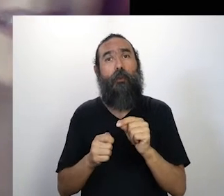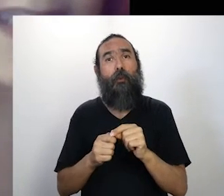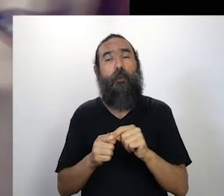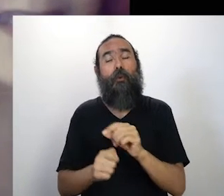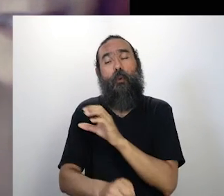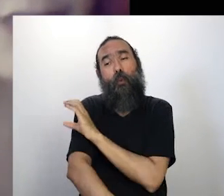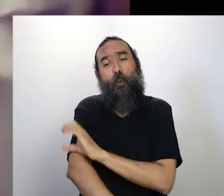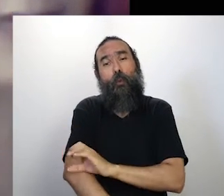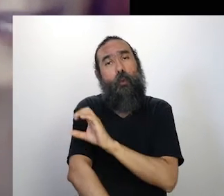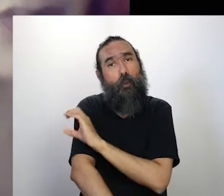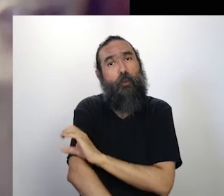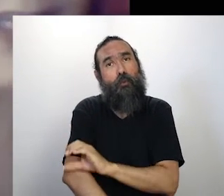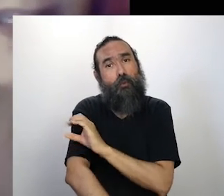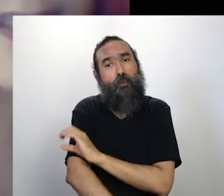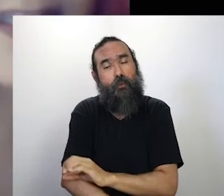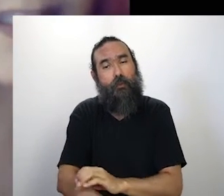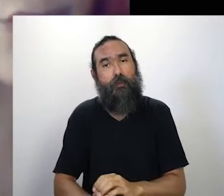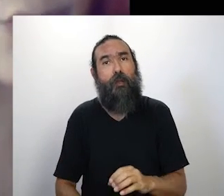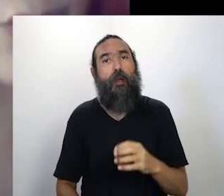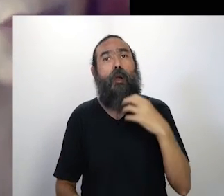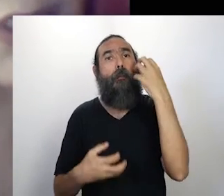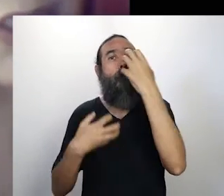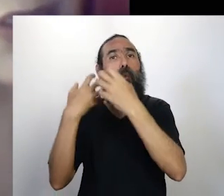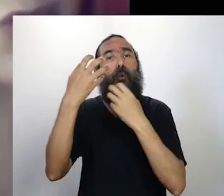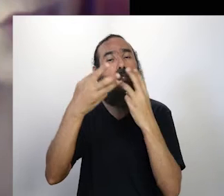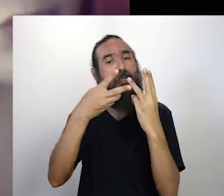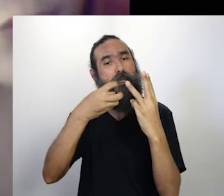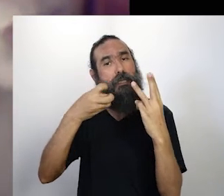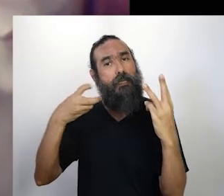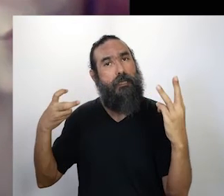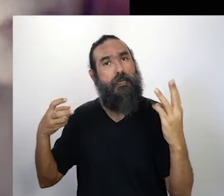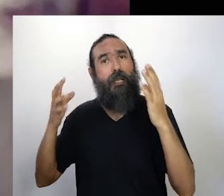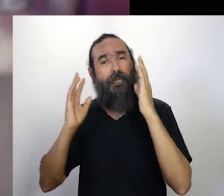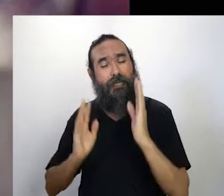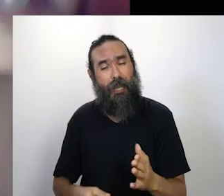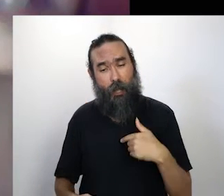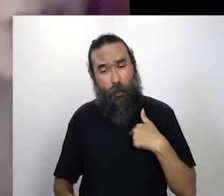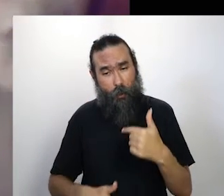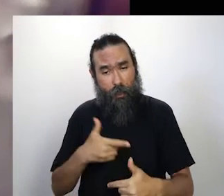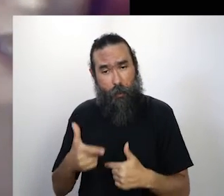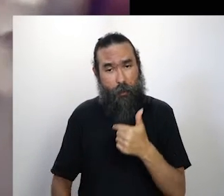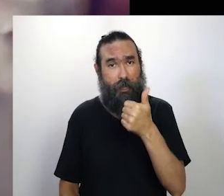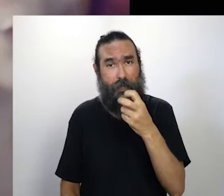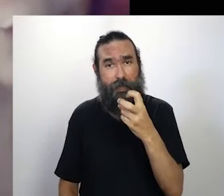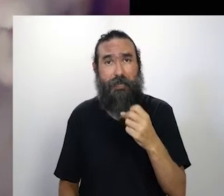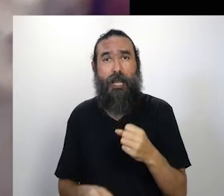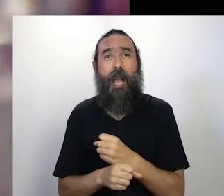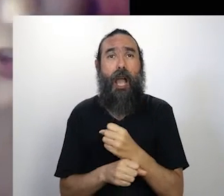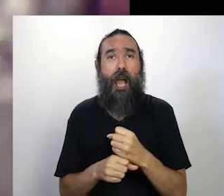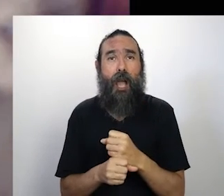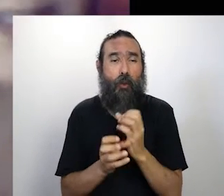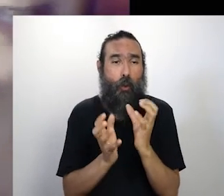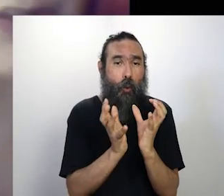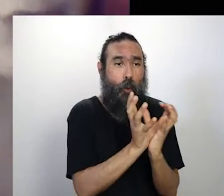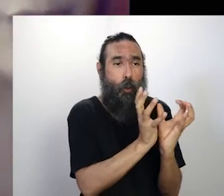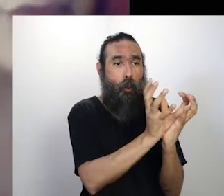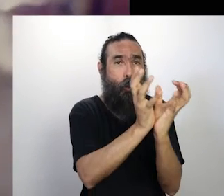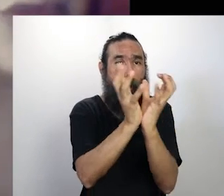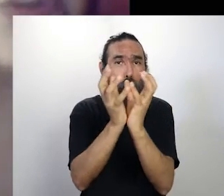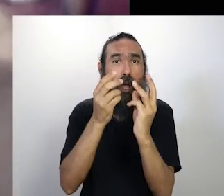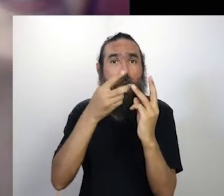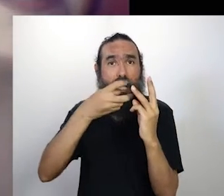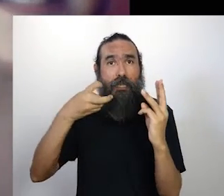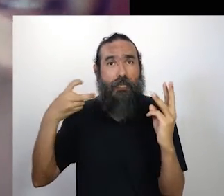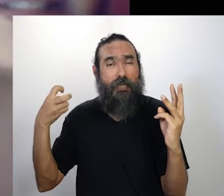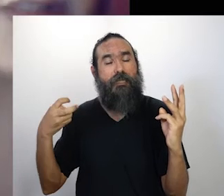especialidades, tenho trabalhado já há 15 anos com alguns grupos e fazendo projetos com grupos indígenas, e tenho atuado